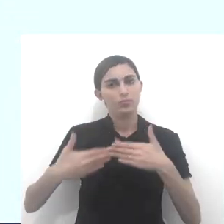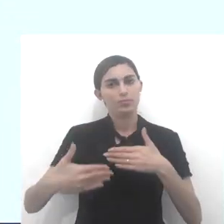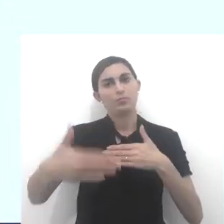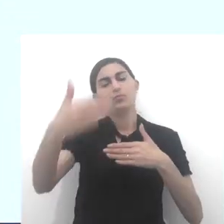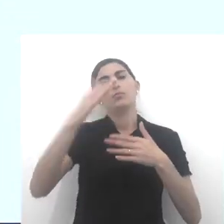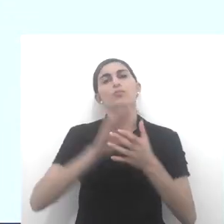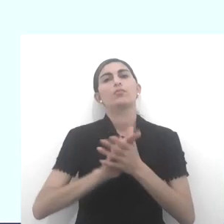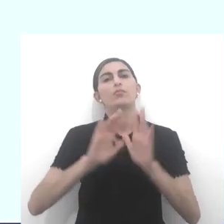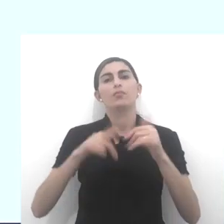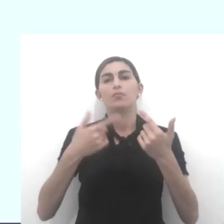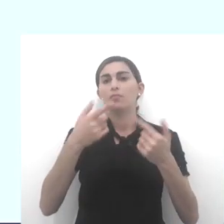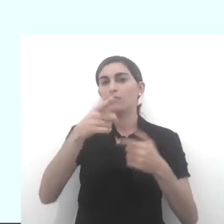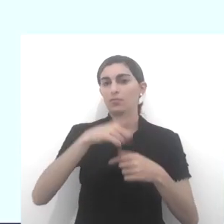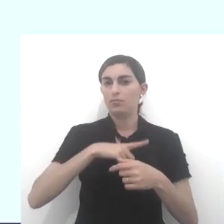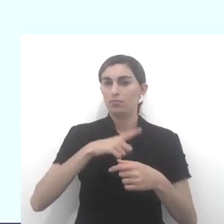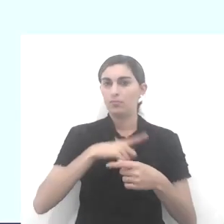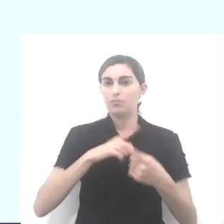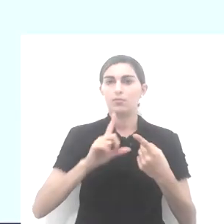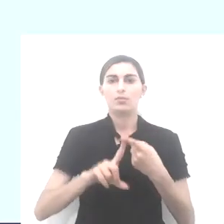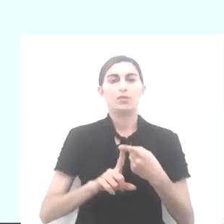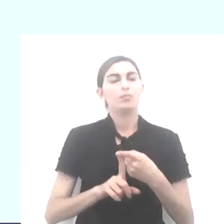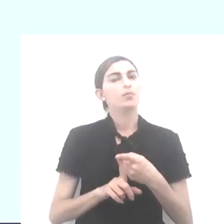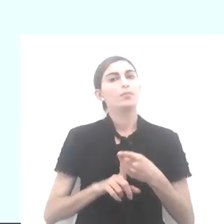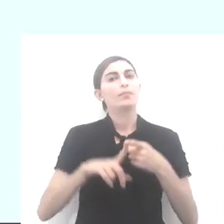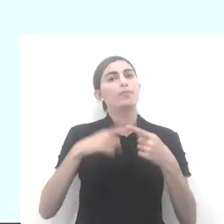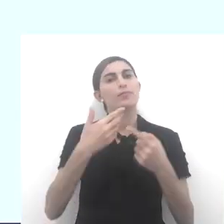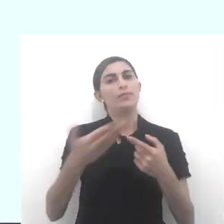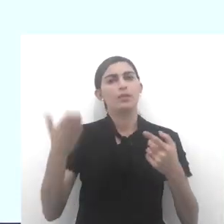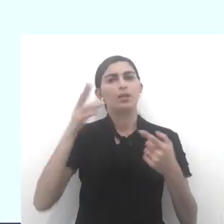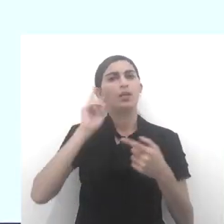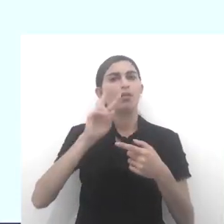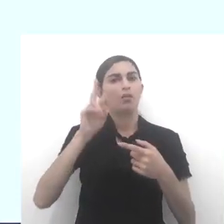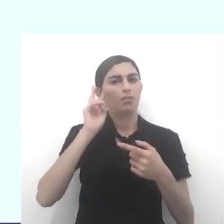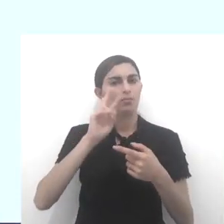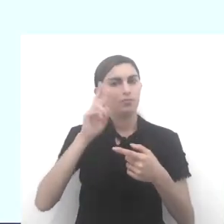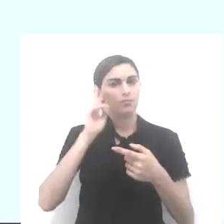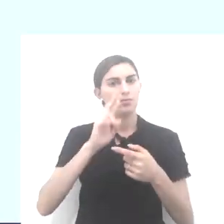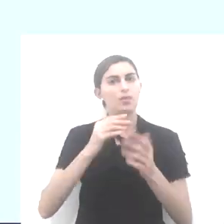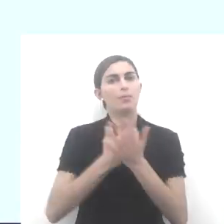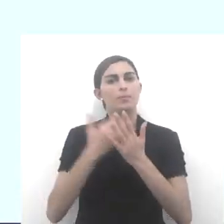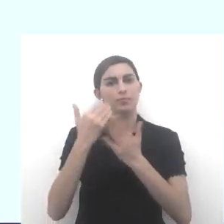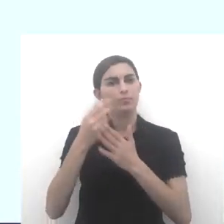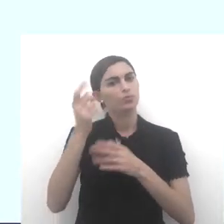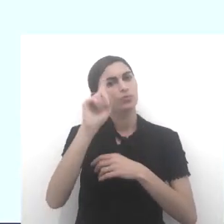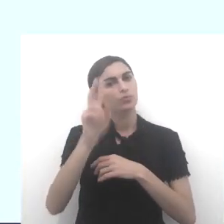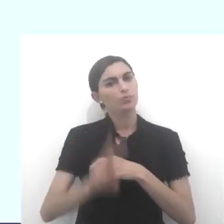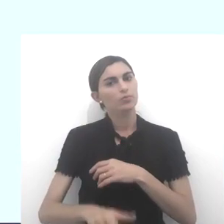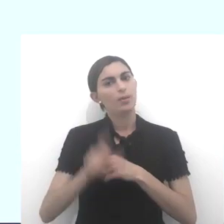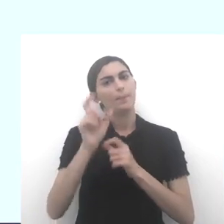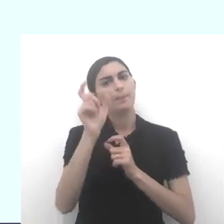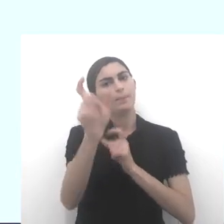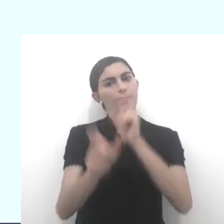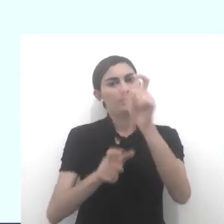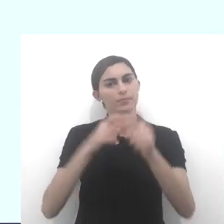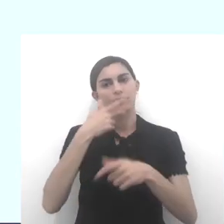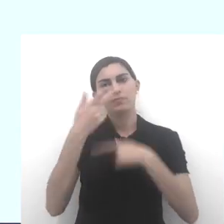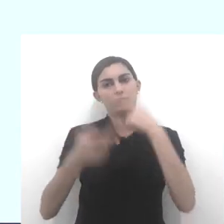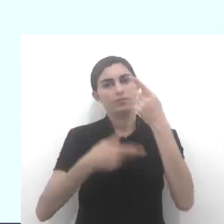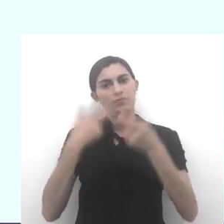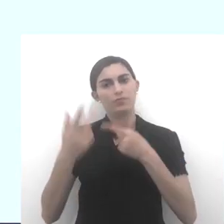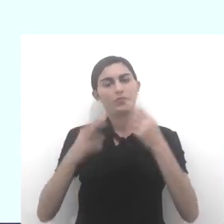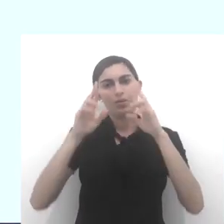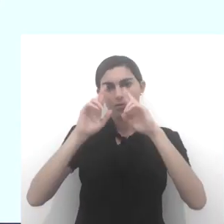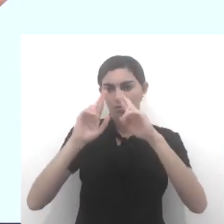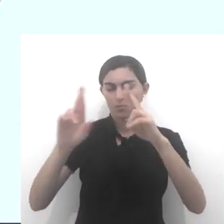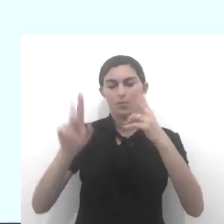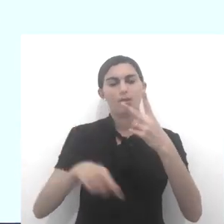vamos caminhando. Então, aqui nós temos a seguinte questão. É lembrar aqui, mais uma vez, aquelas palavras que eu falei.